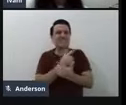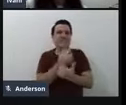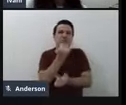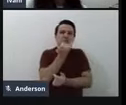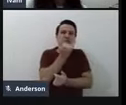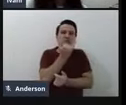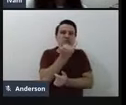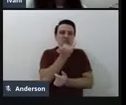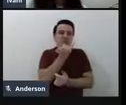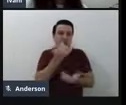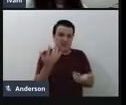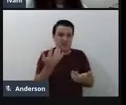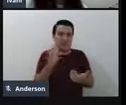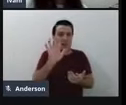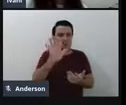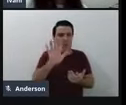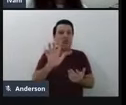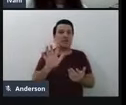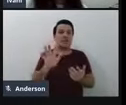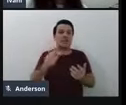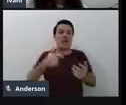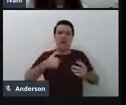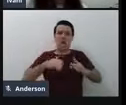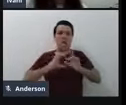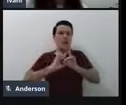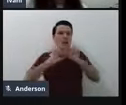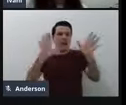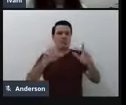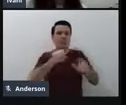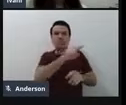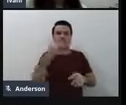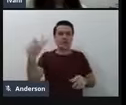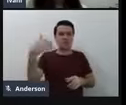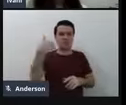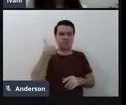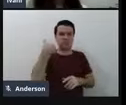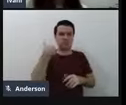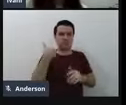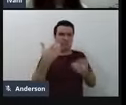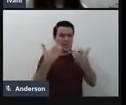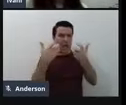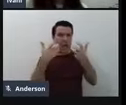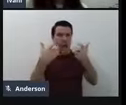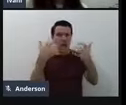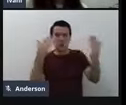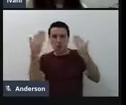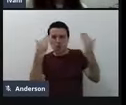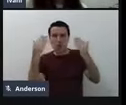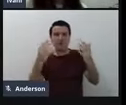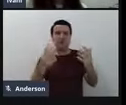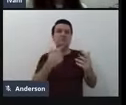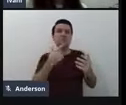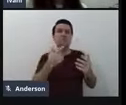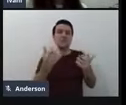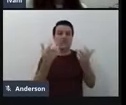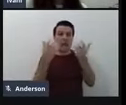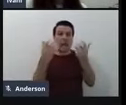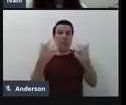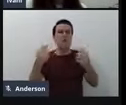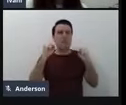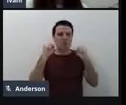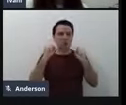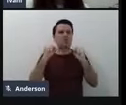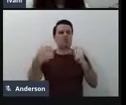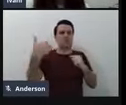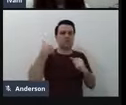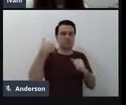configura tudo. Mas eu fico à disposição, né, pessoal aí, para que as pessoas que queiram, né, mas essa é a